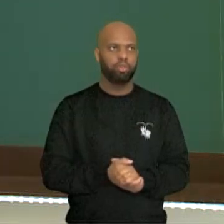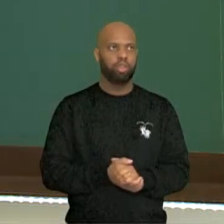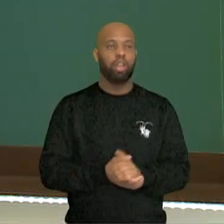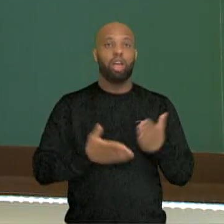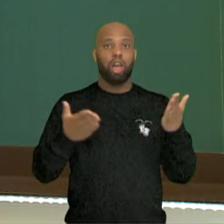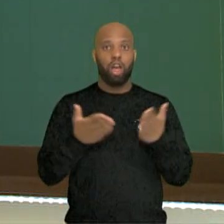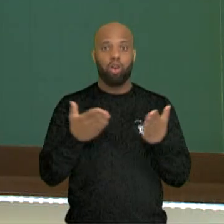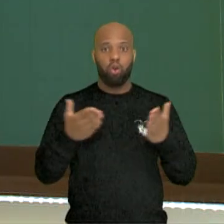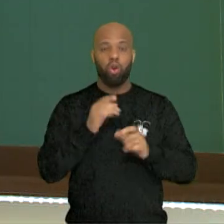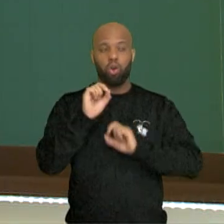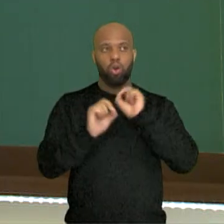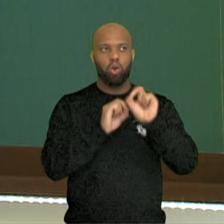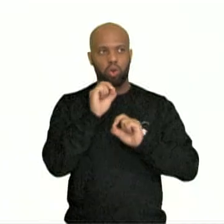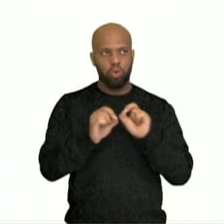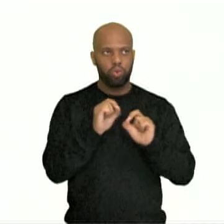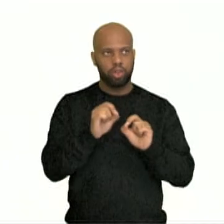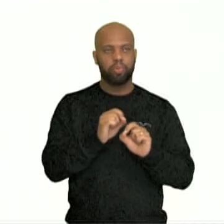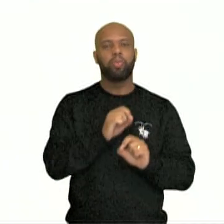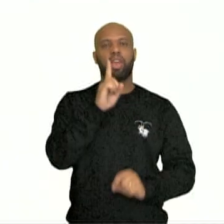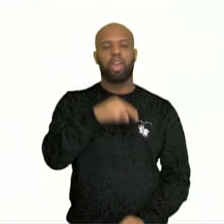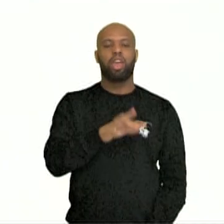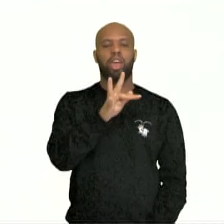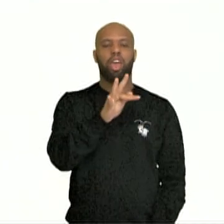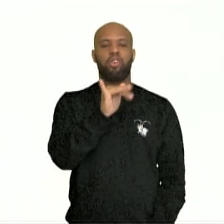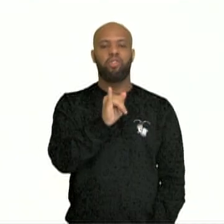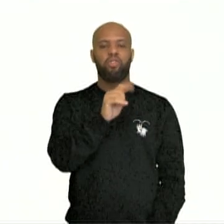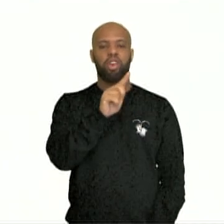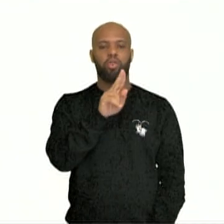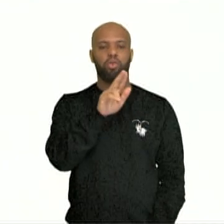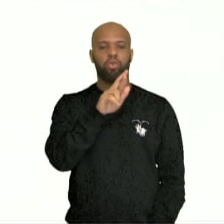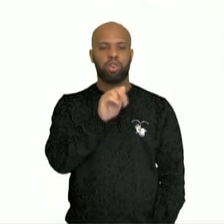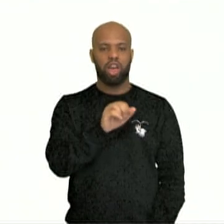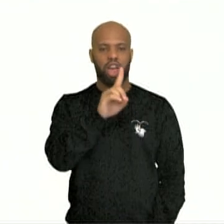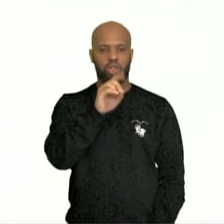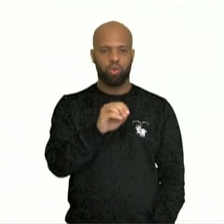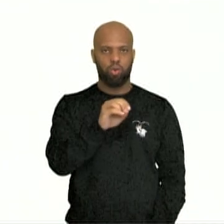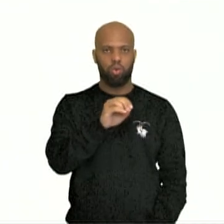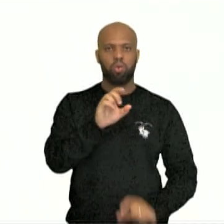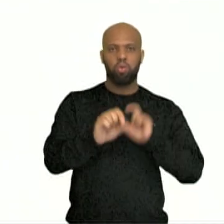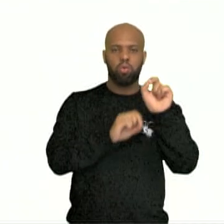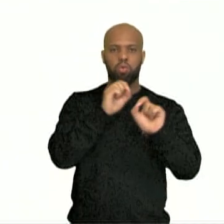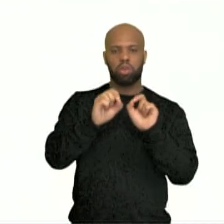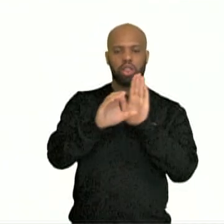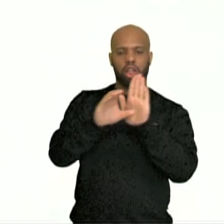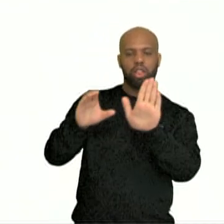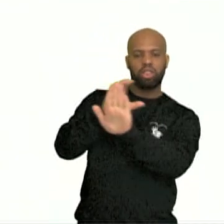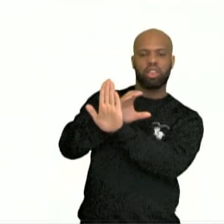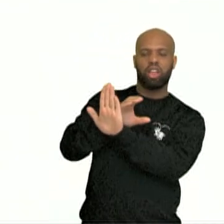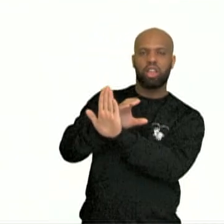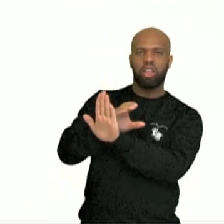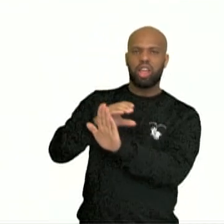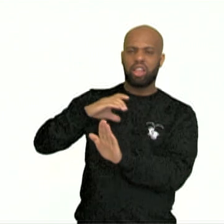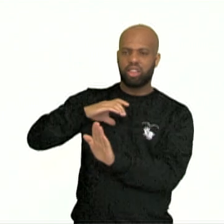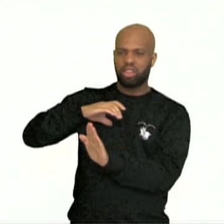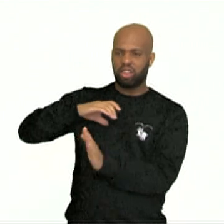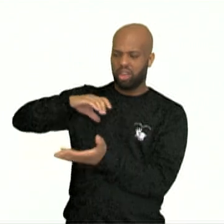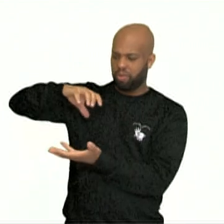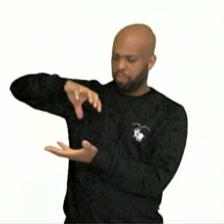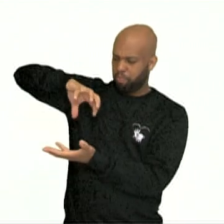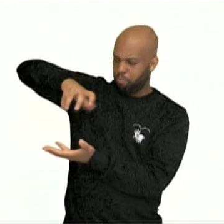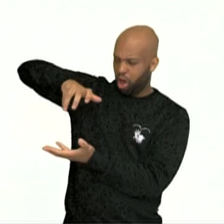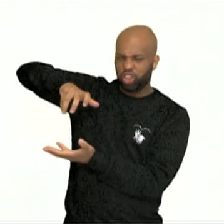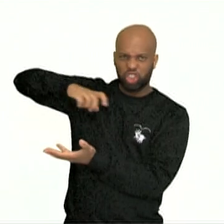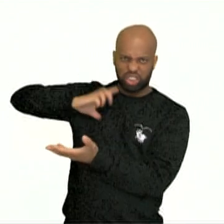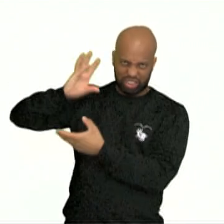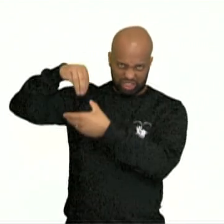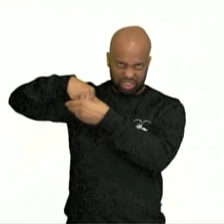Sentido figurado, então, lembre-se, né, pote cheio de fantasia. Há como levar um pote cheio de fantasia? Não